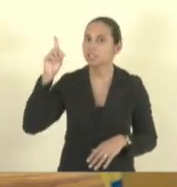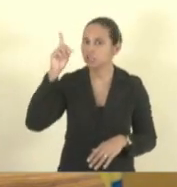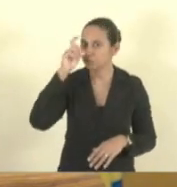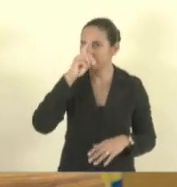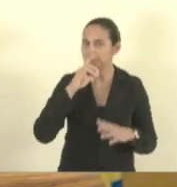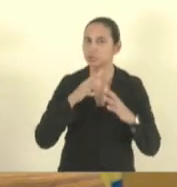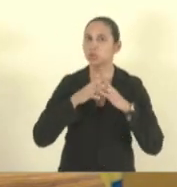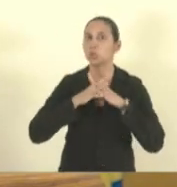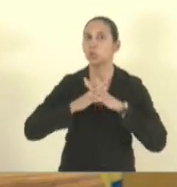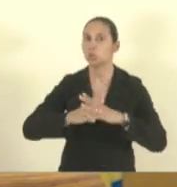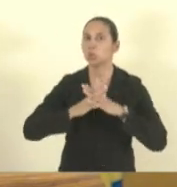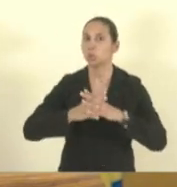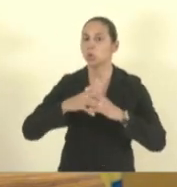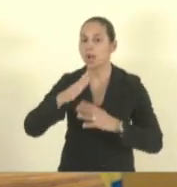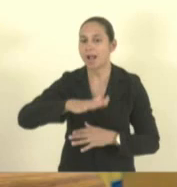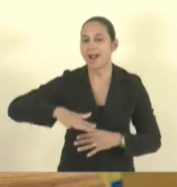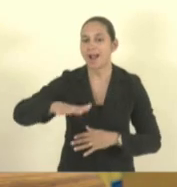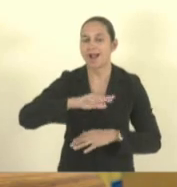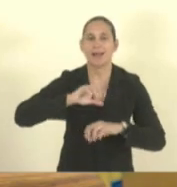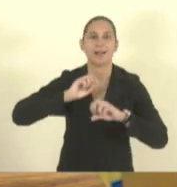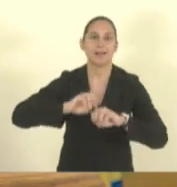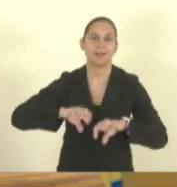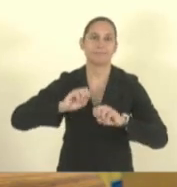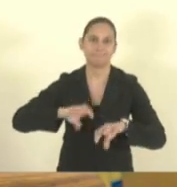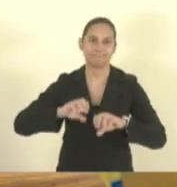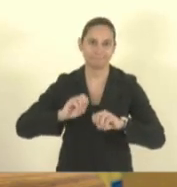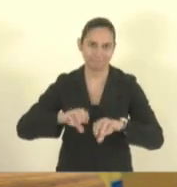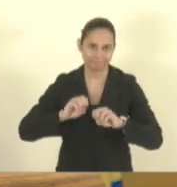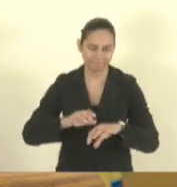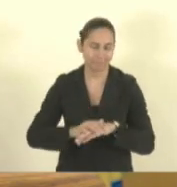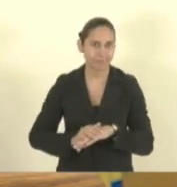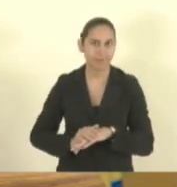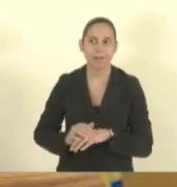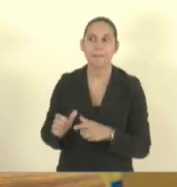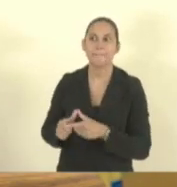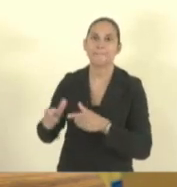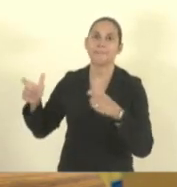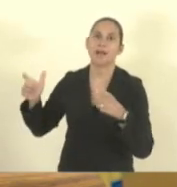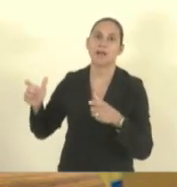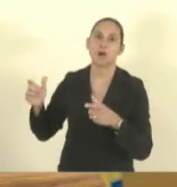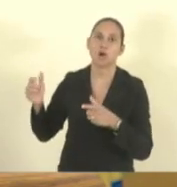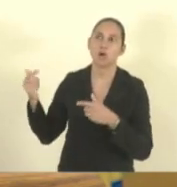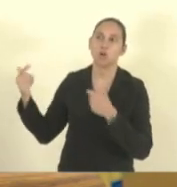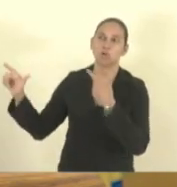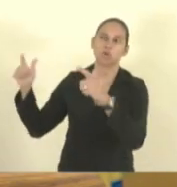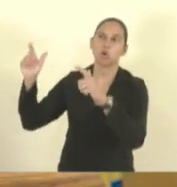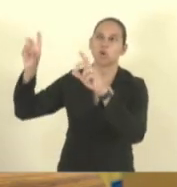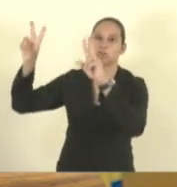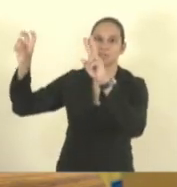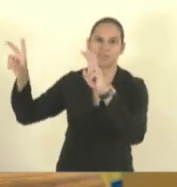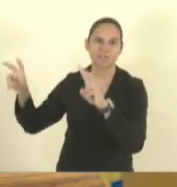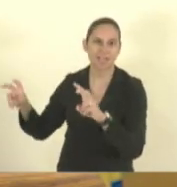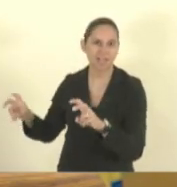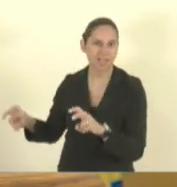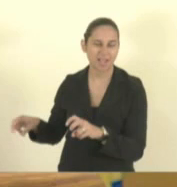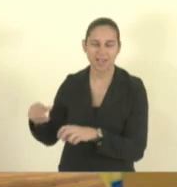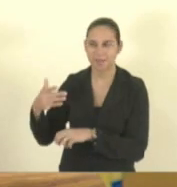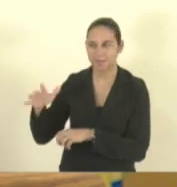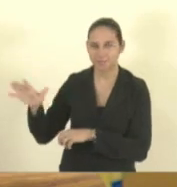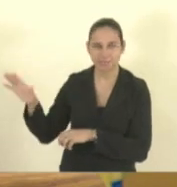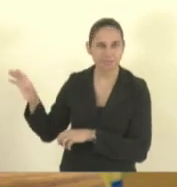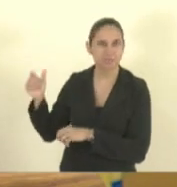educação é maior do que o novo ensino médio é maior do que a reforma pela base nacional